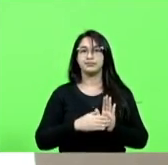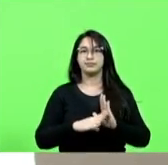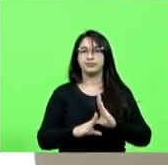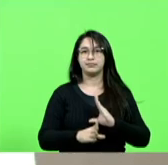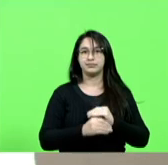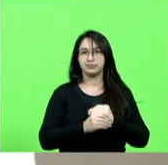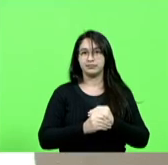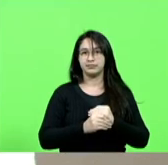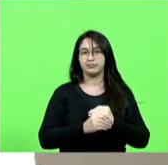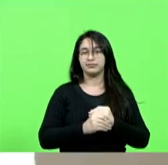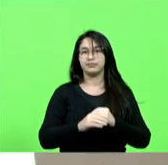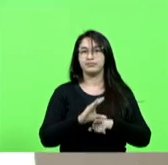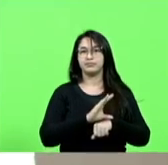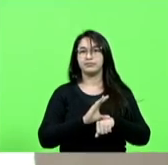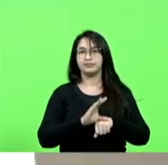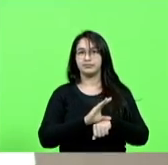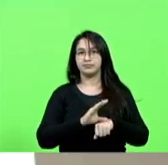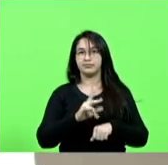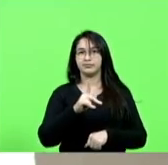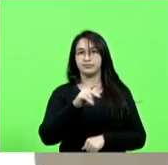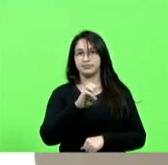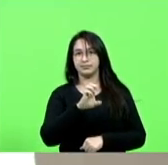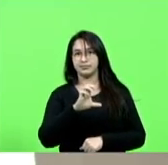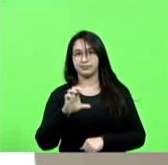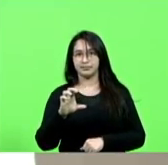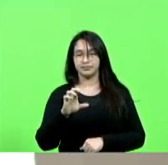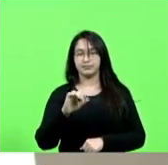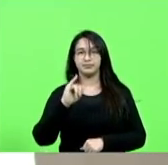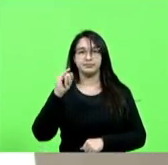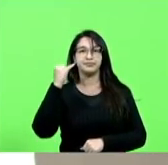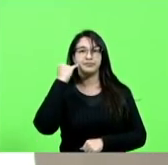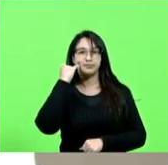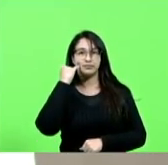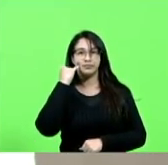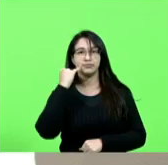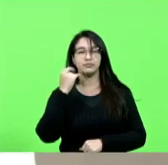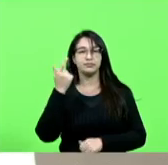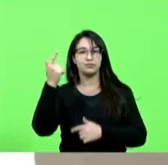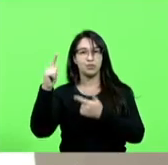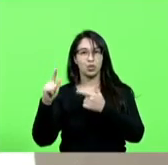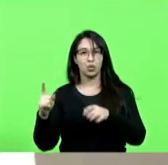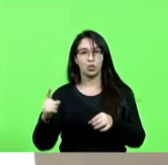Constituição, PEC 5.3, 2020, autor deputado Gessé Lopes e outros.